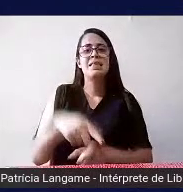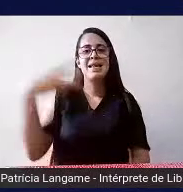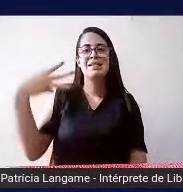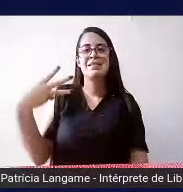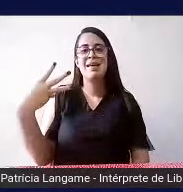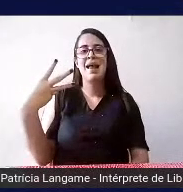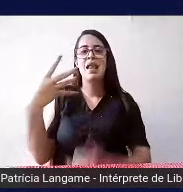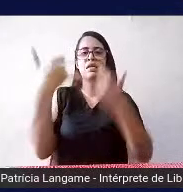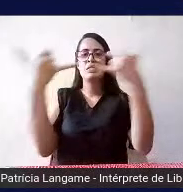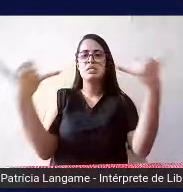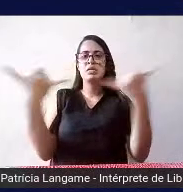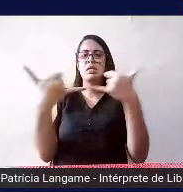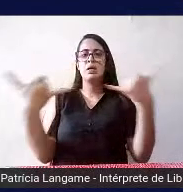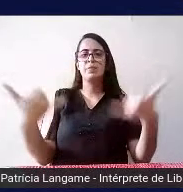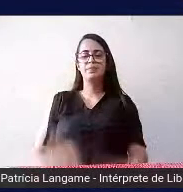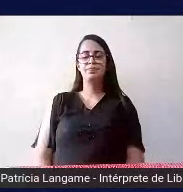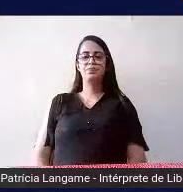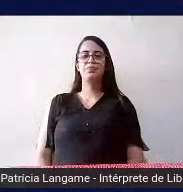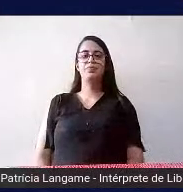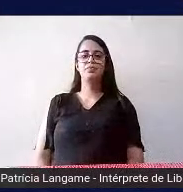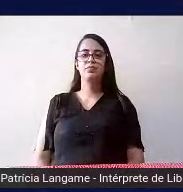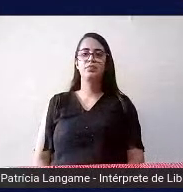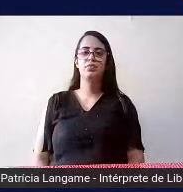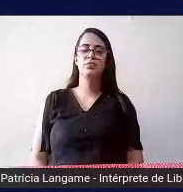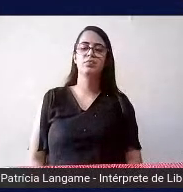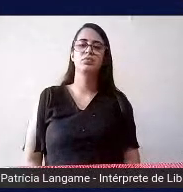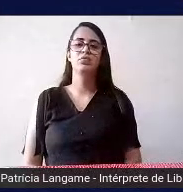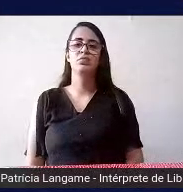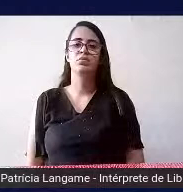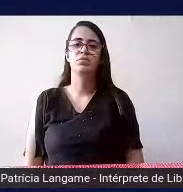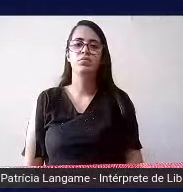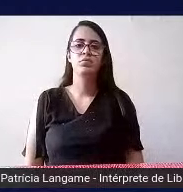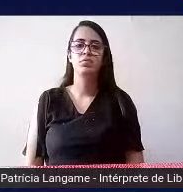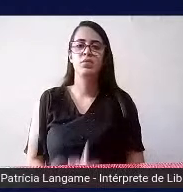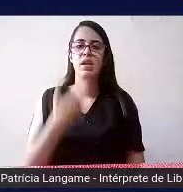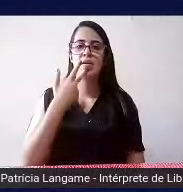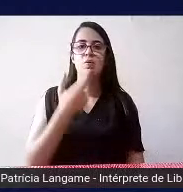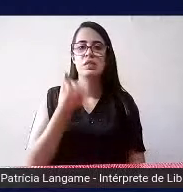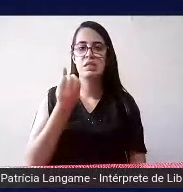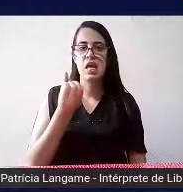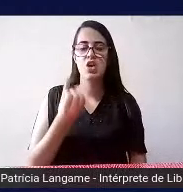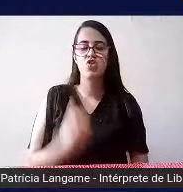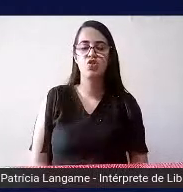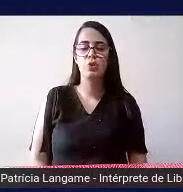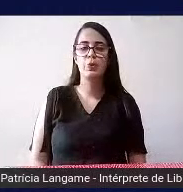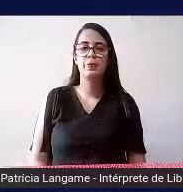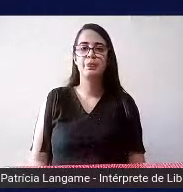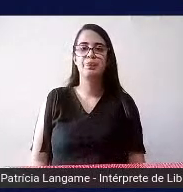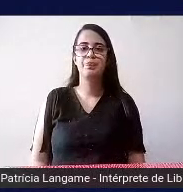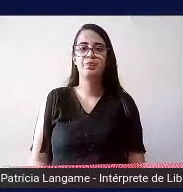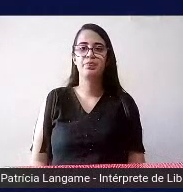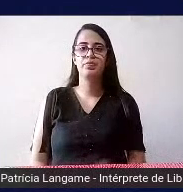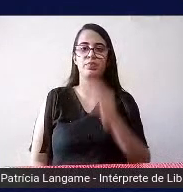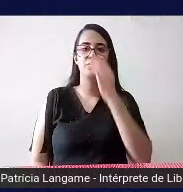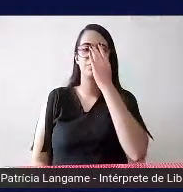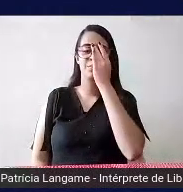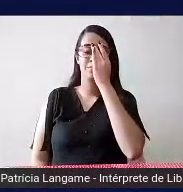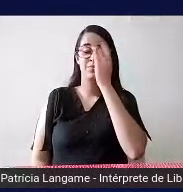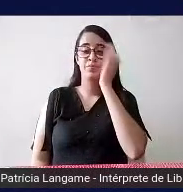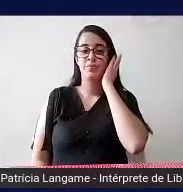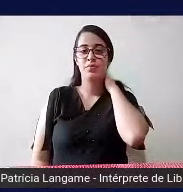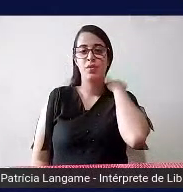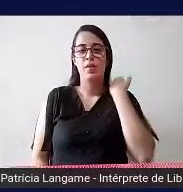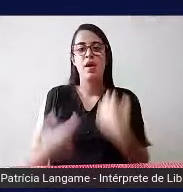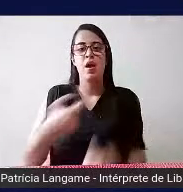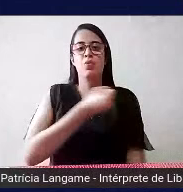onde foi furado o ponto 6 da cela tá então basicamente é isso os números